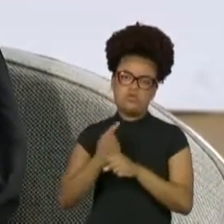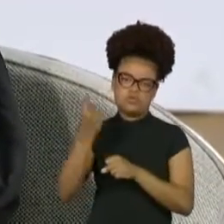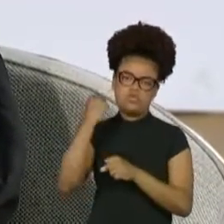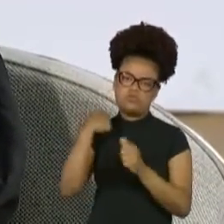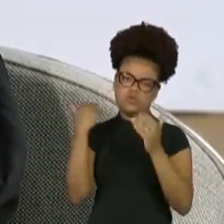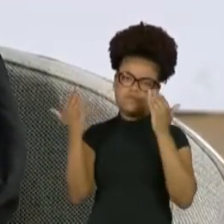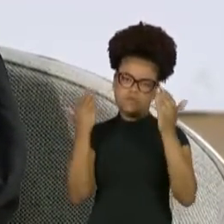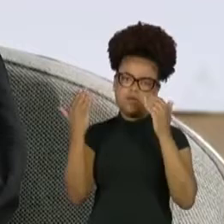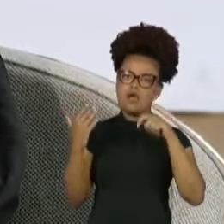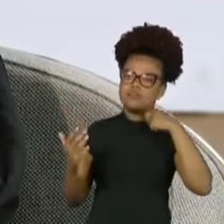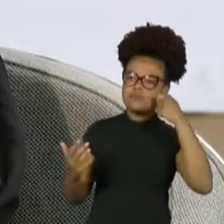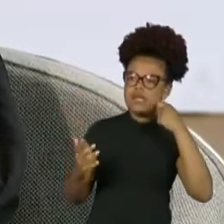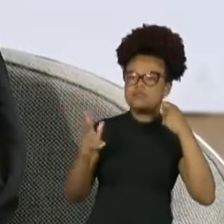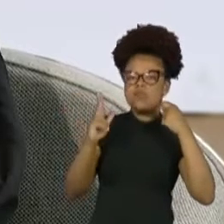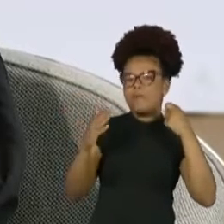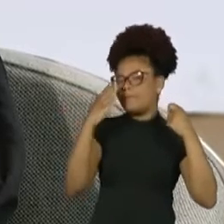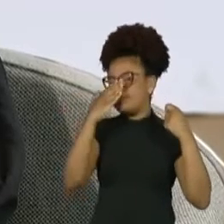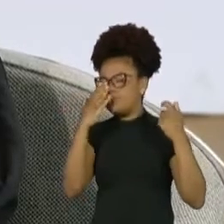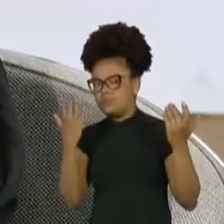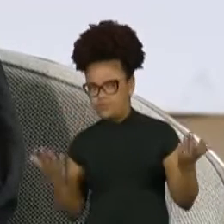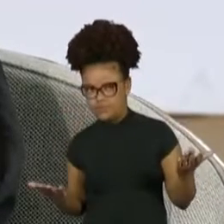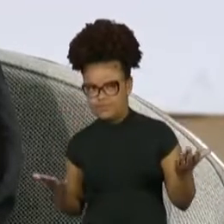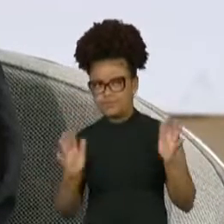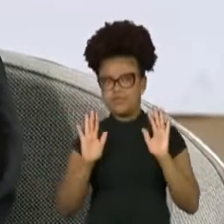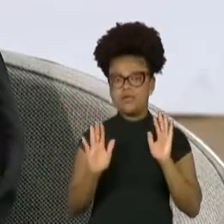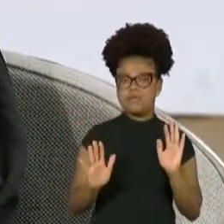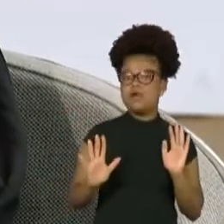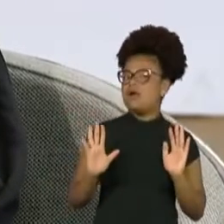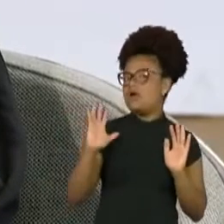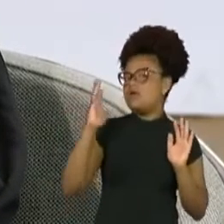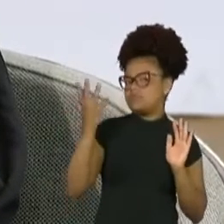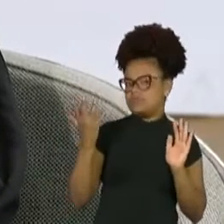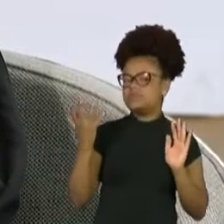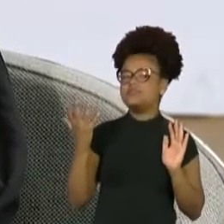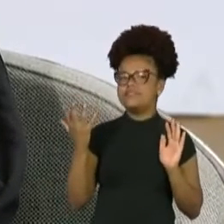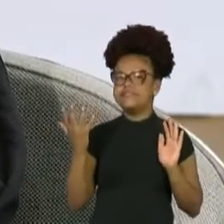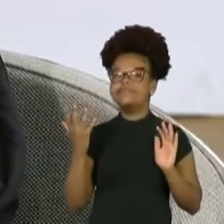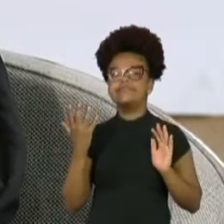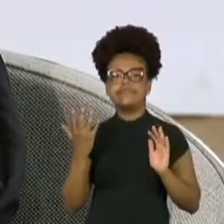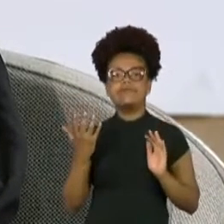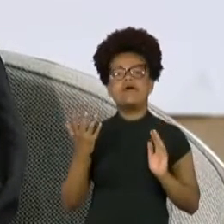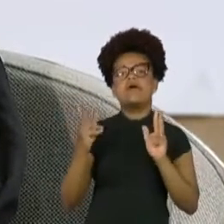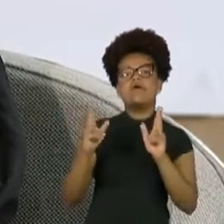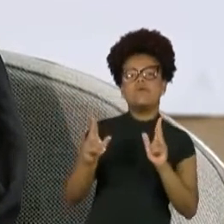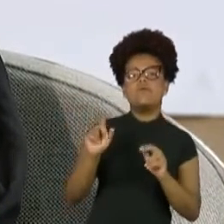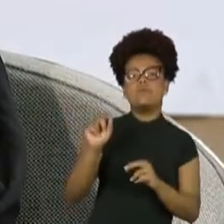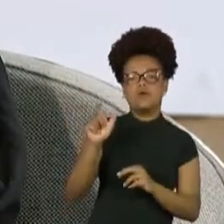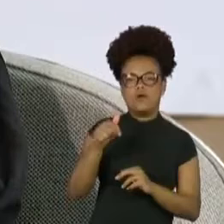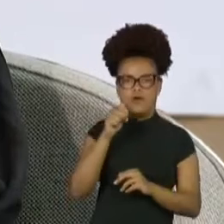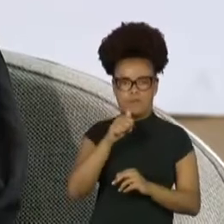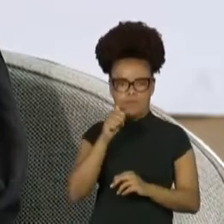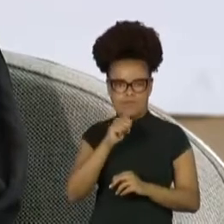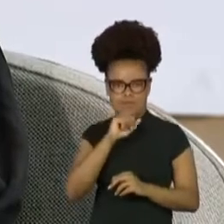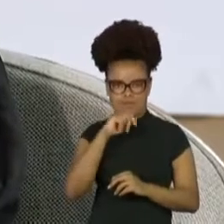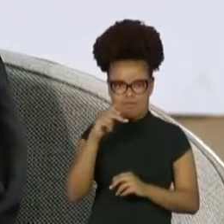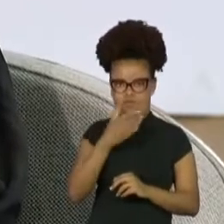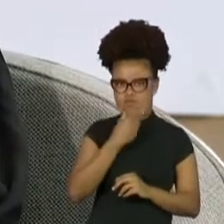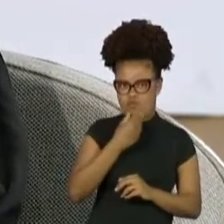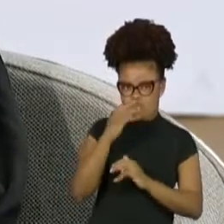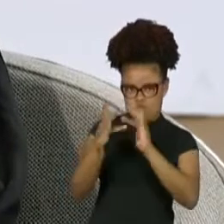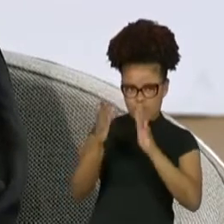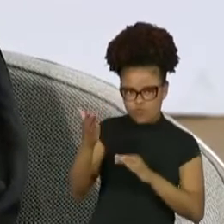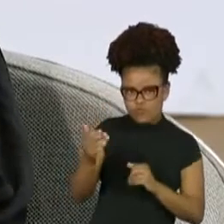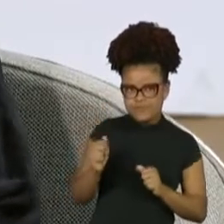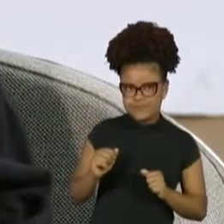realmente aconteceu isso na minha vida. Essa senhora falou que não queria que o filho dela se